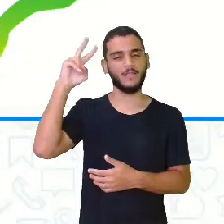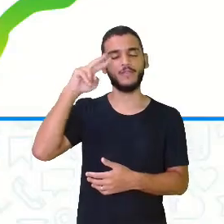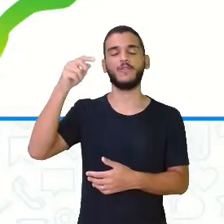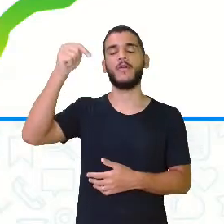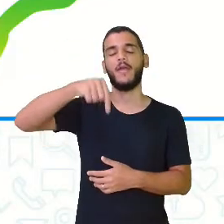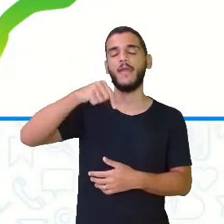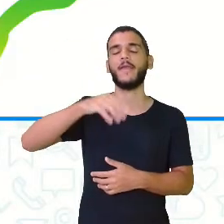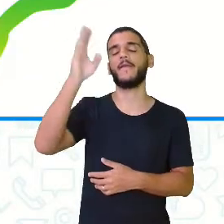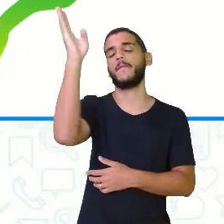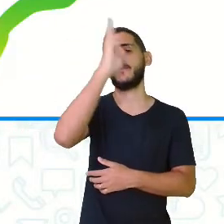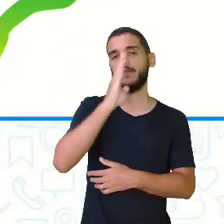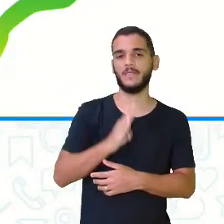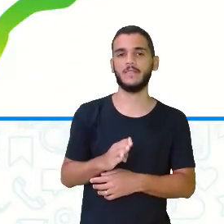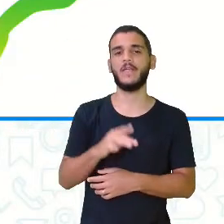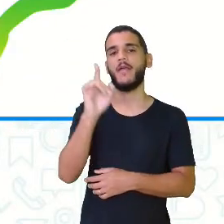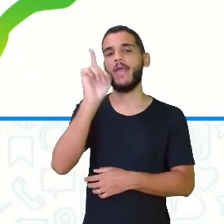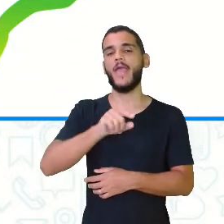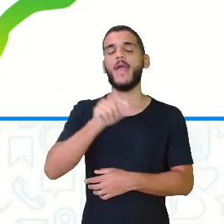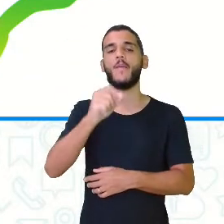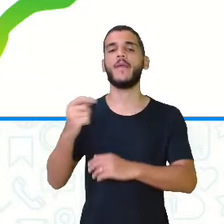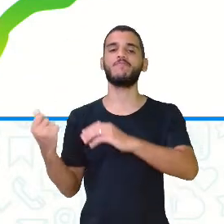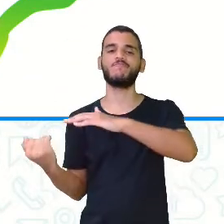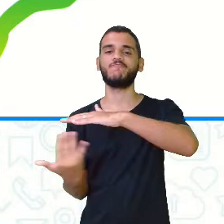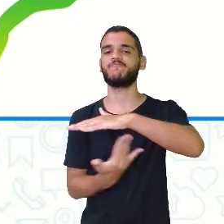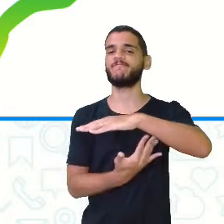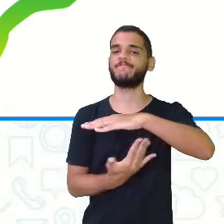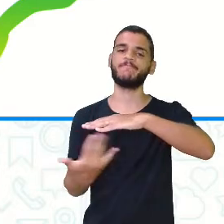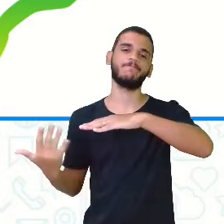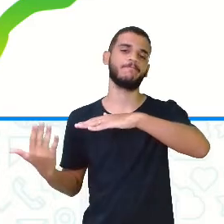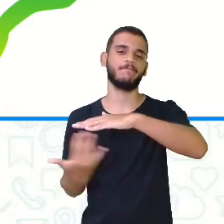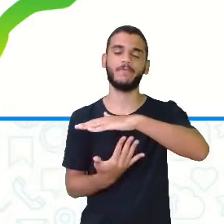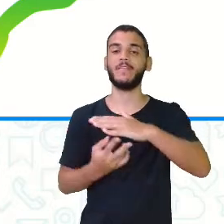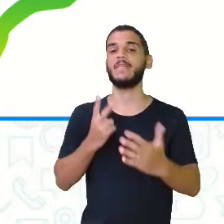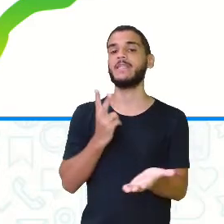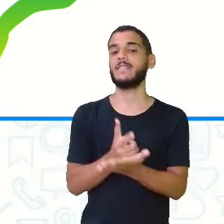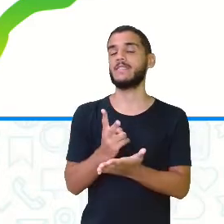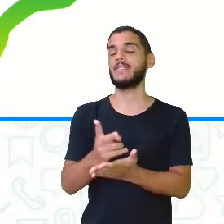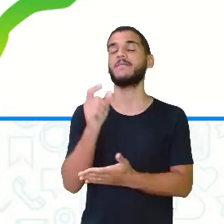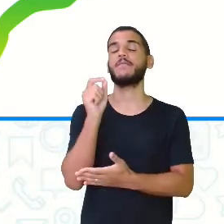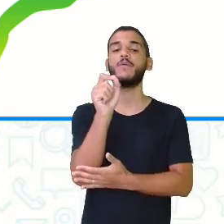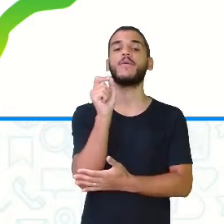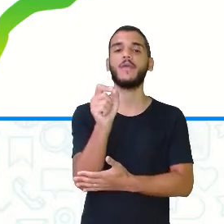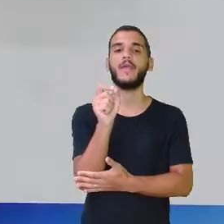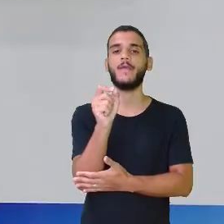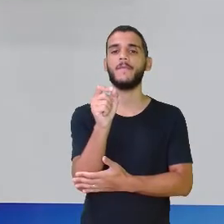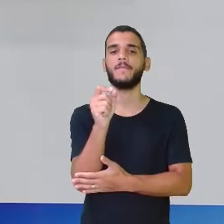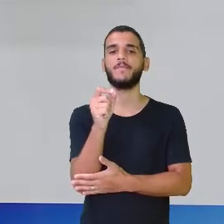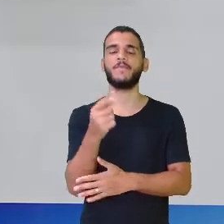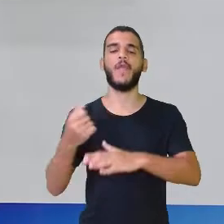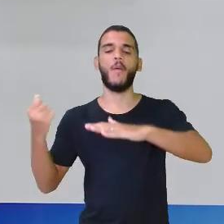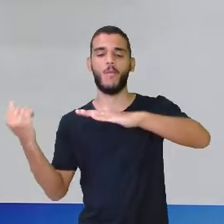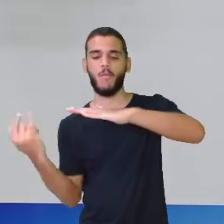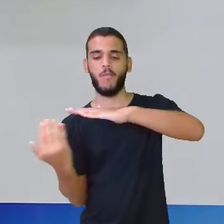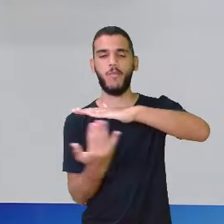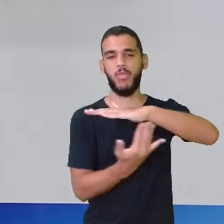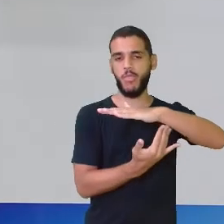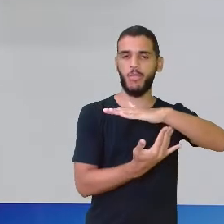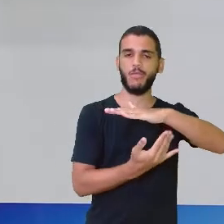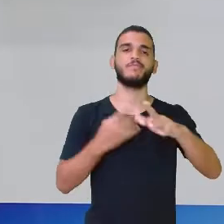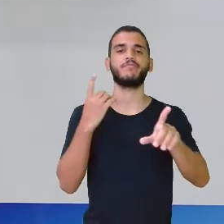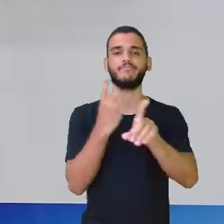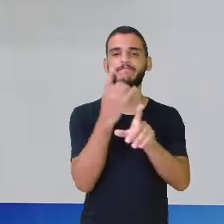brasileiro é uma história de migrações. Sempre foi essa vinda, descoberta desse país,